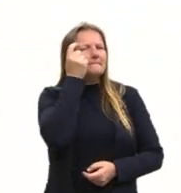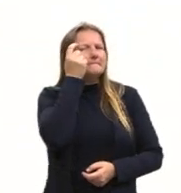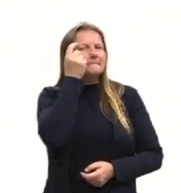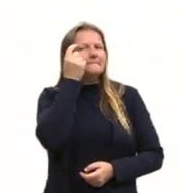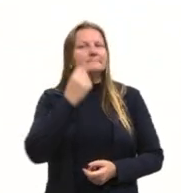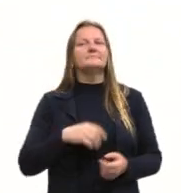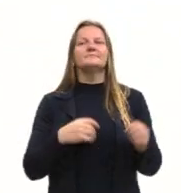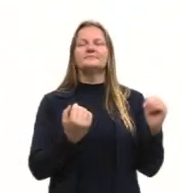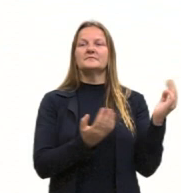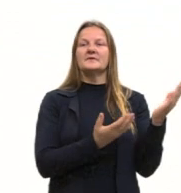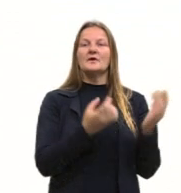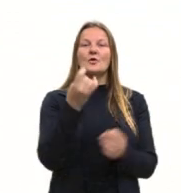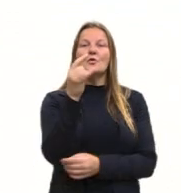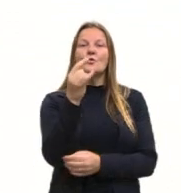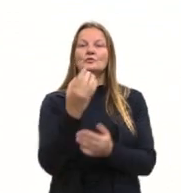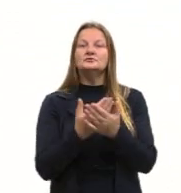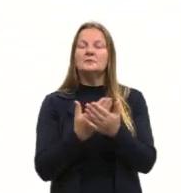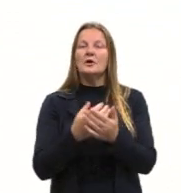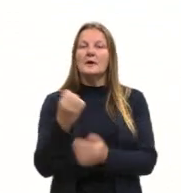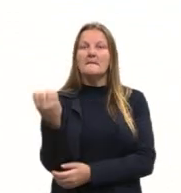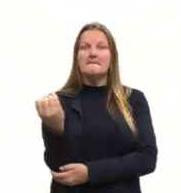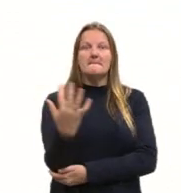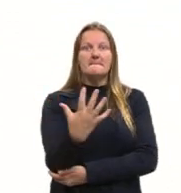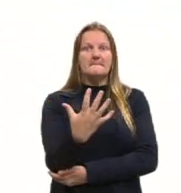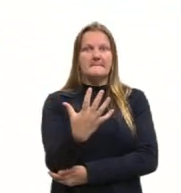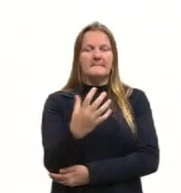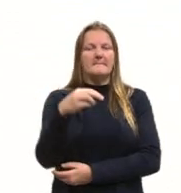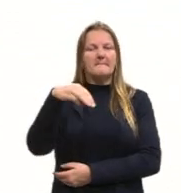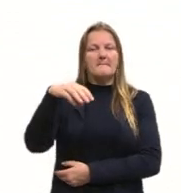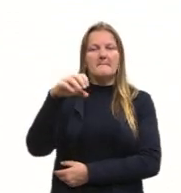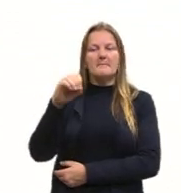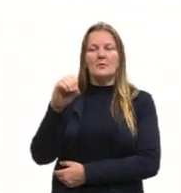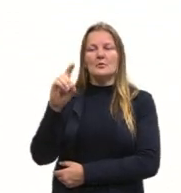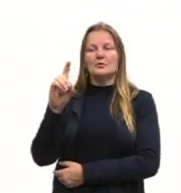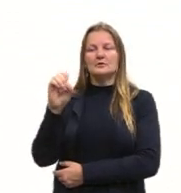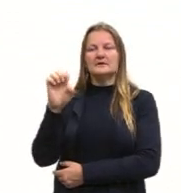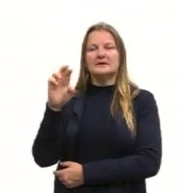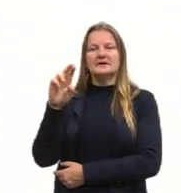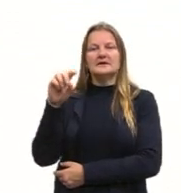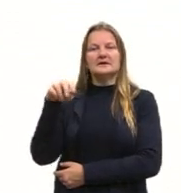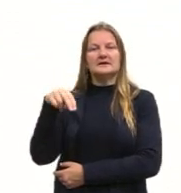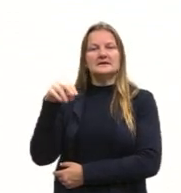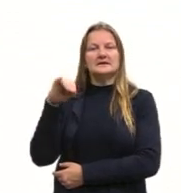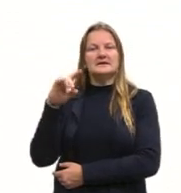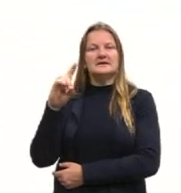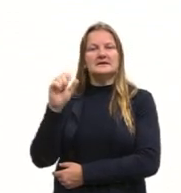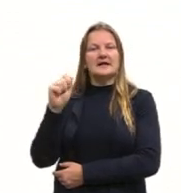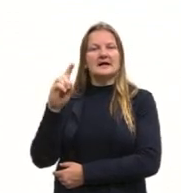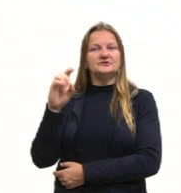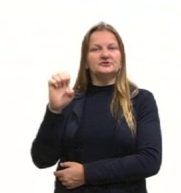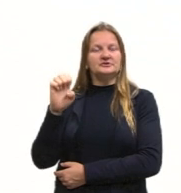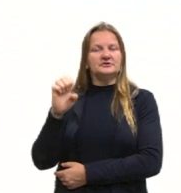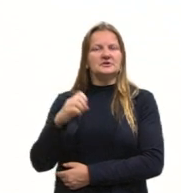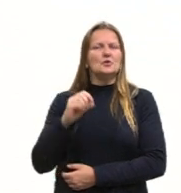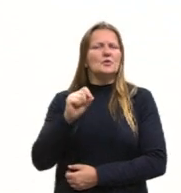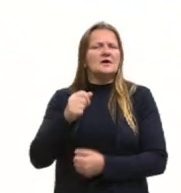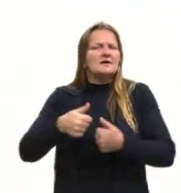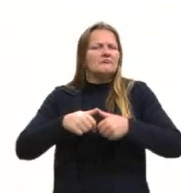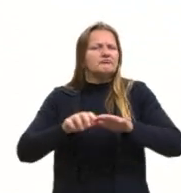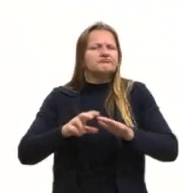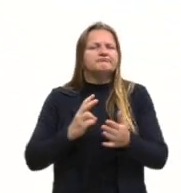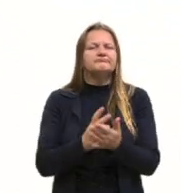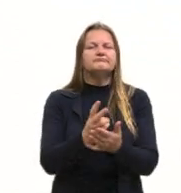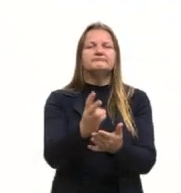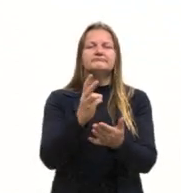nós vimos na última aula a questão da modernidade. Modernidade sólida, aquelas coisas que permanecem, a